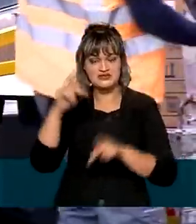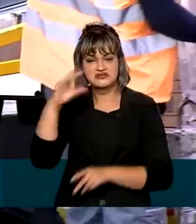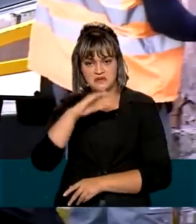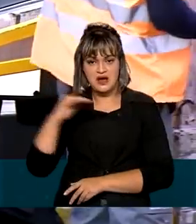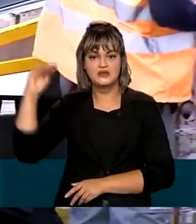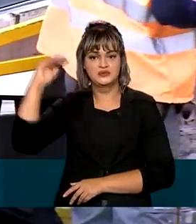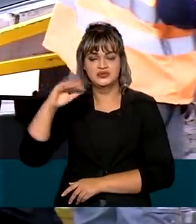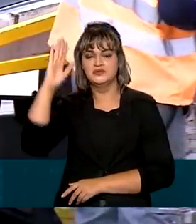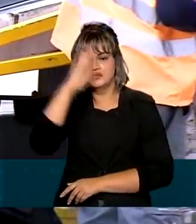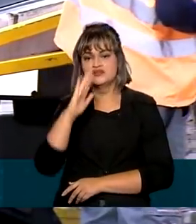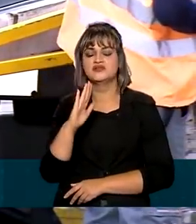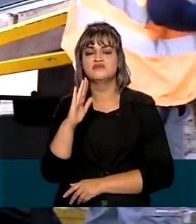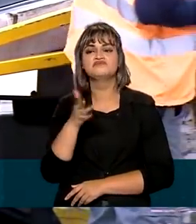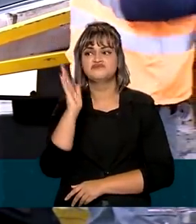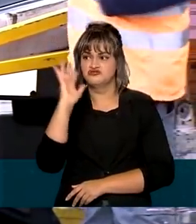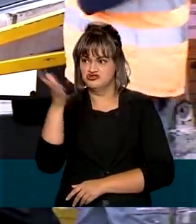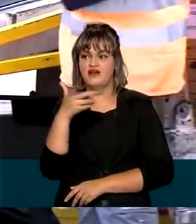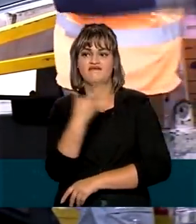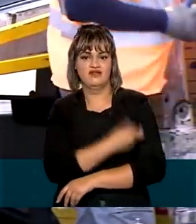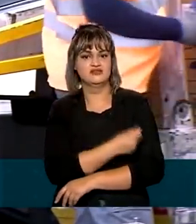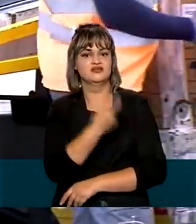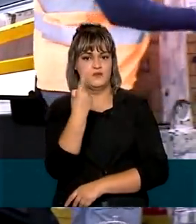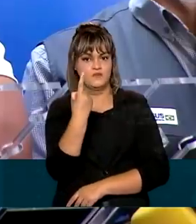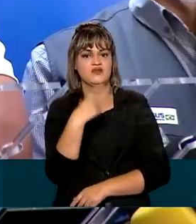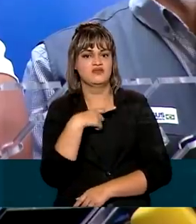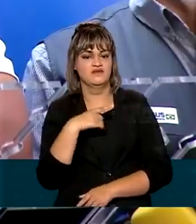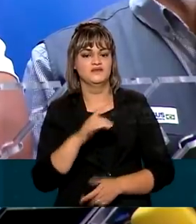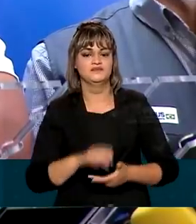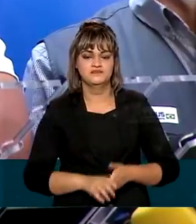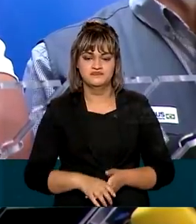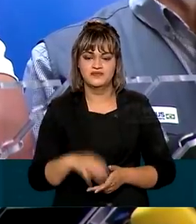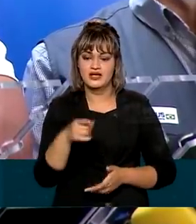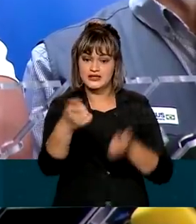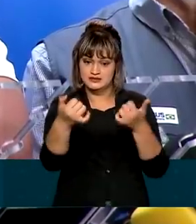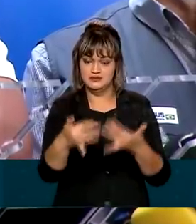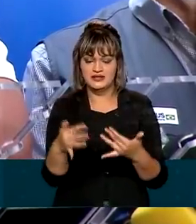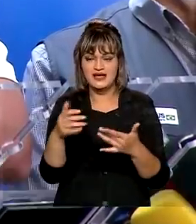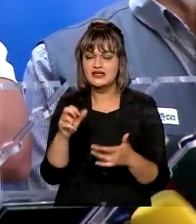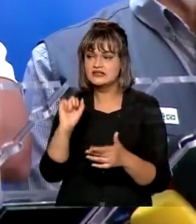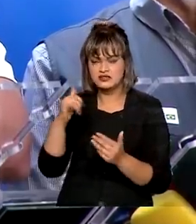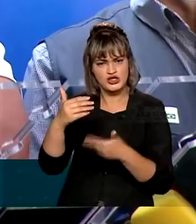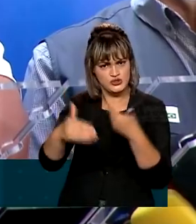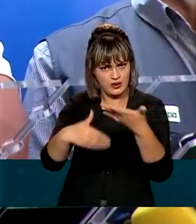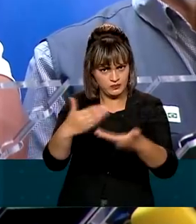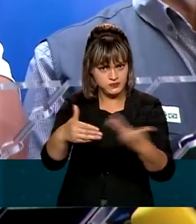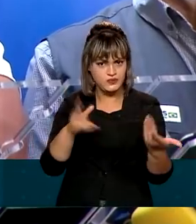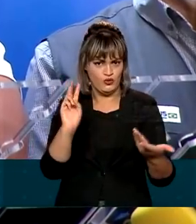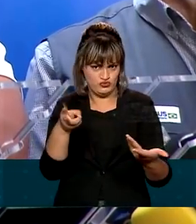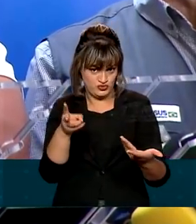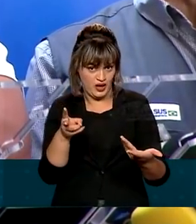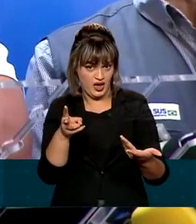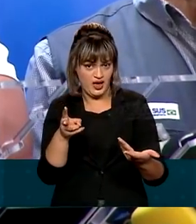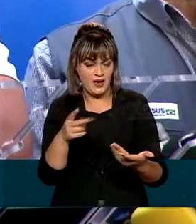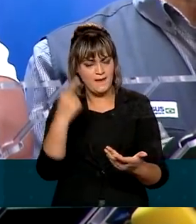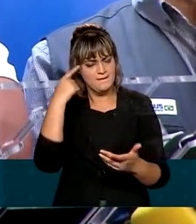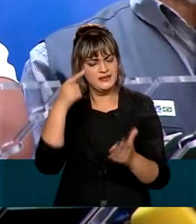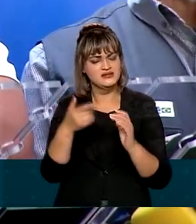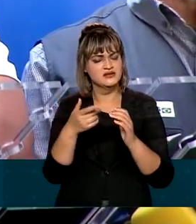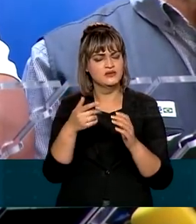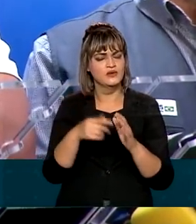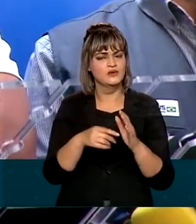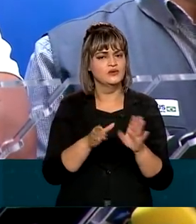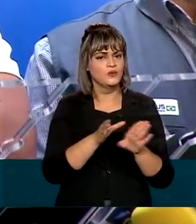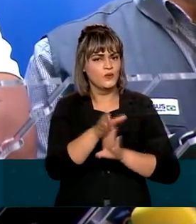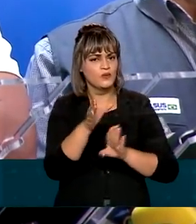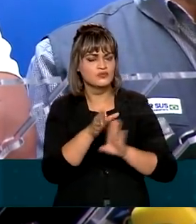adulta brasileira já recebeu a primeira dose. Se caminharmos como estamos caminhando, com base na orientação